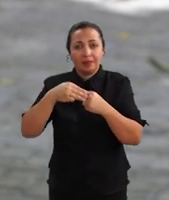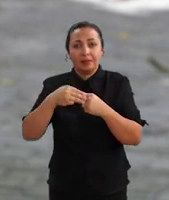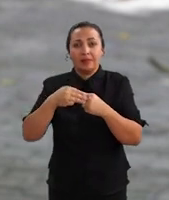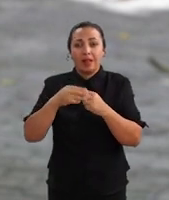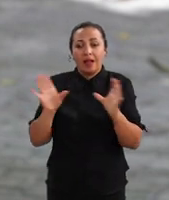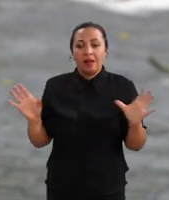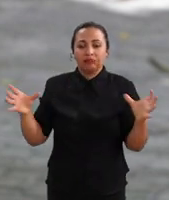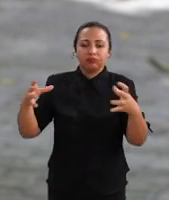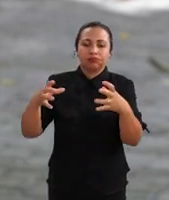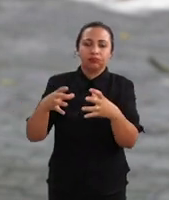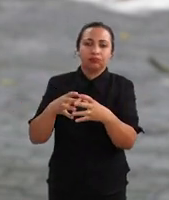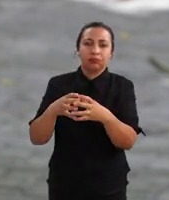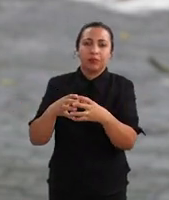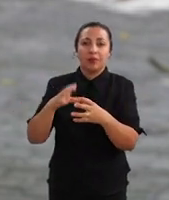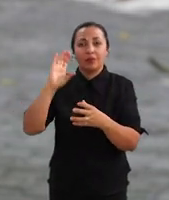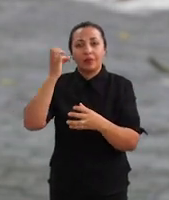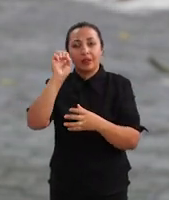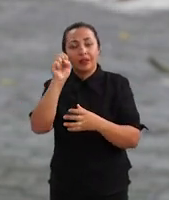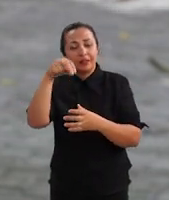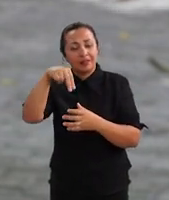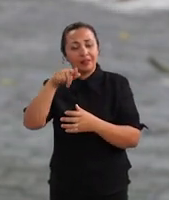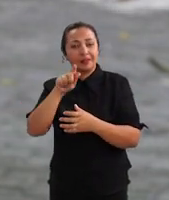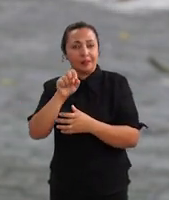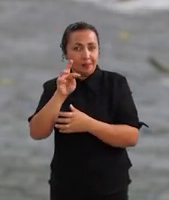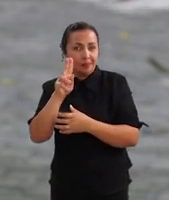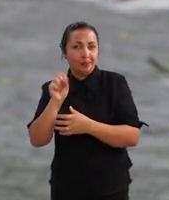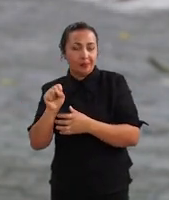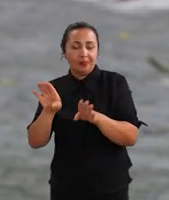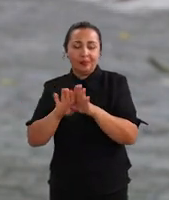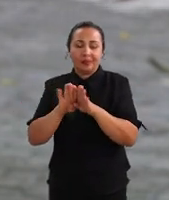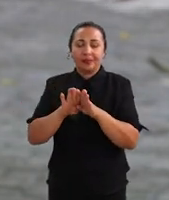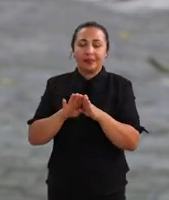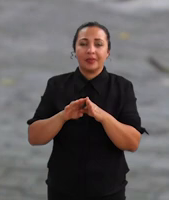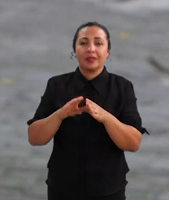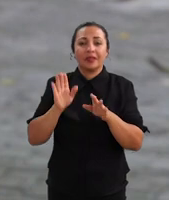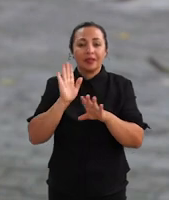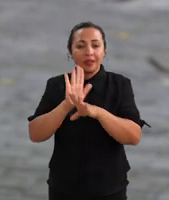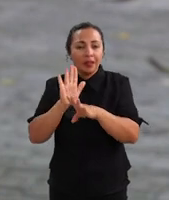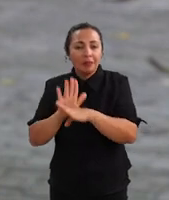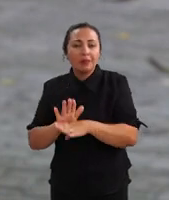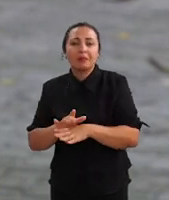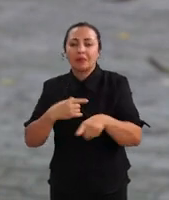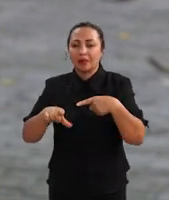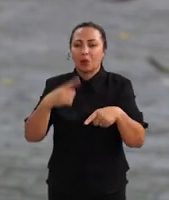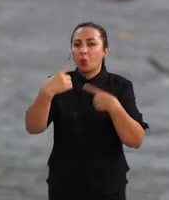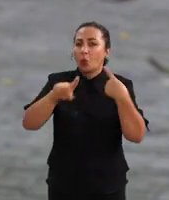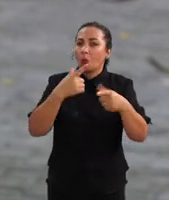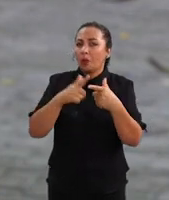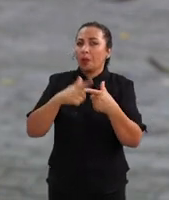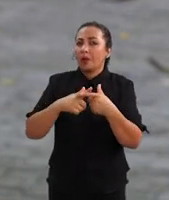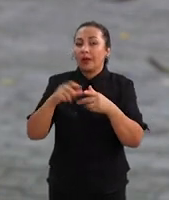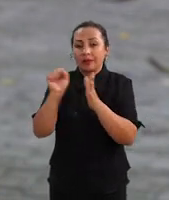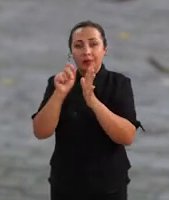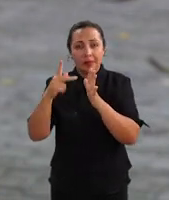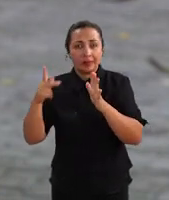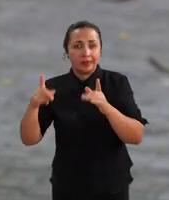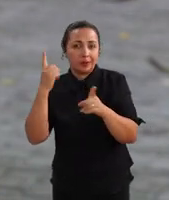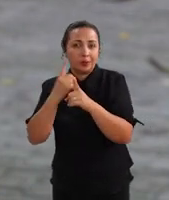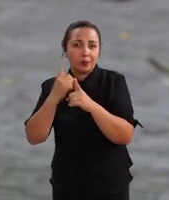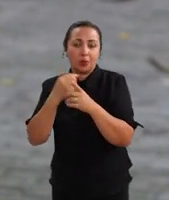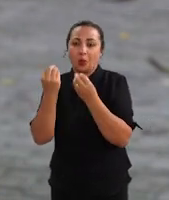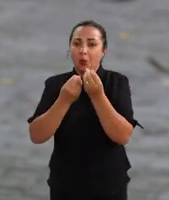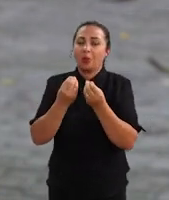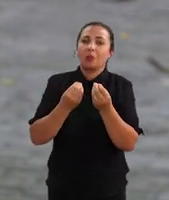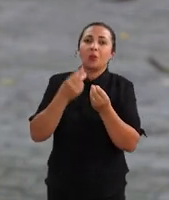a sentença inteira do Nyangatu e também lidar com outros problemas que esse tipo de ferramenta encontra, como a